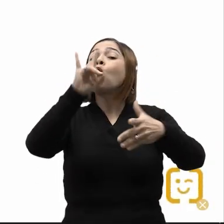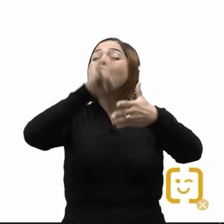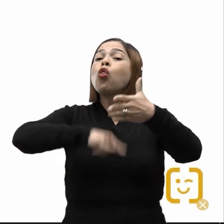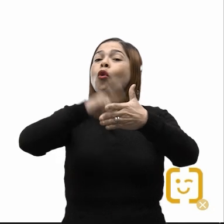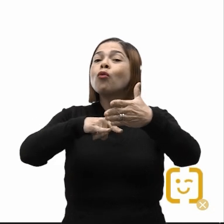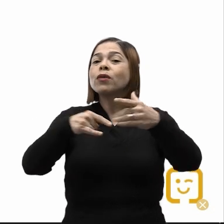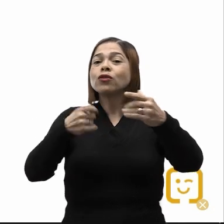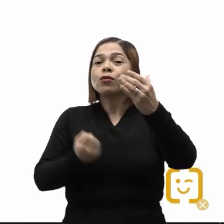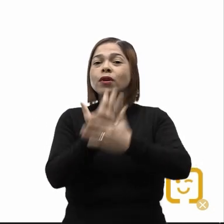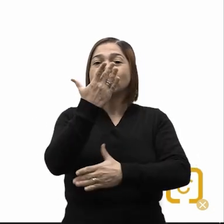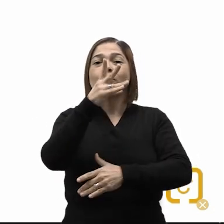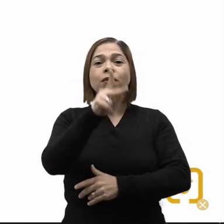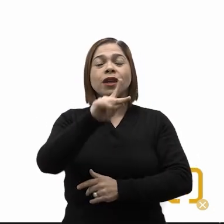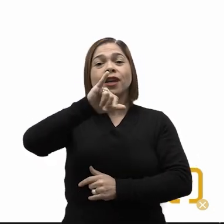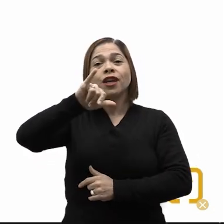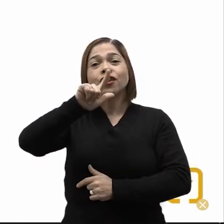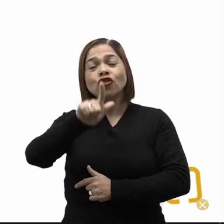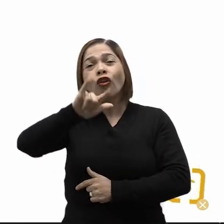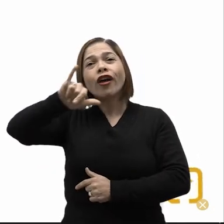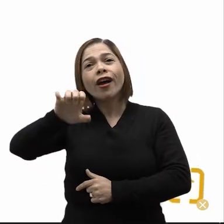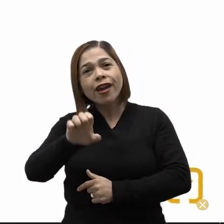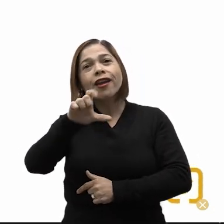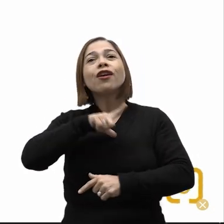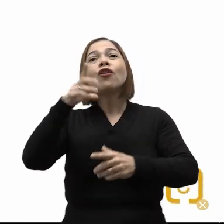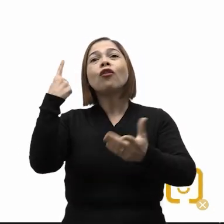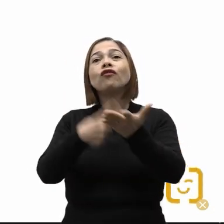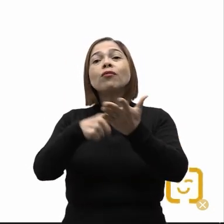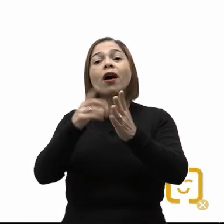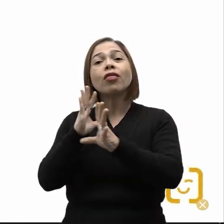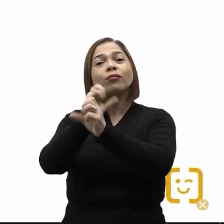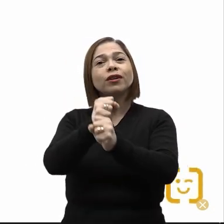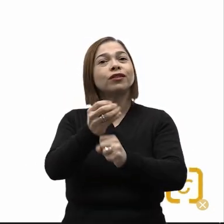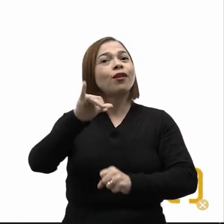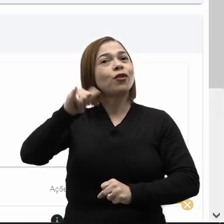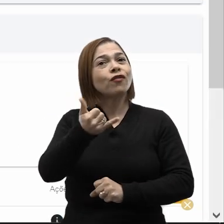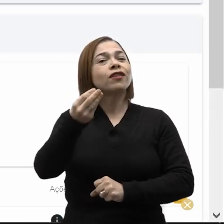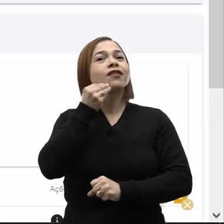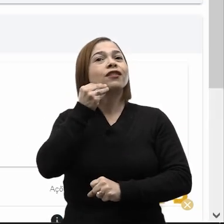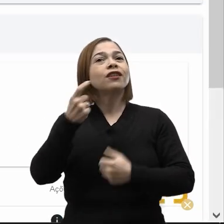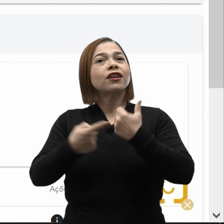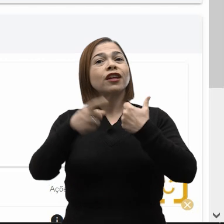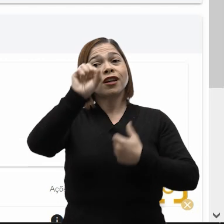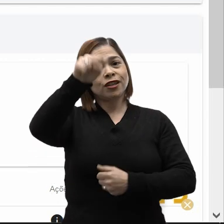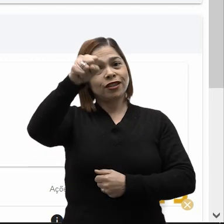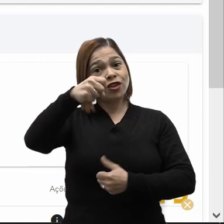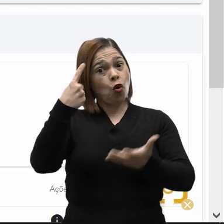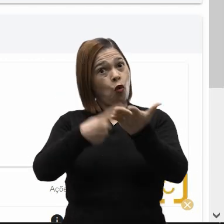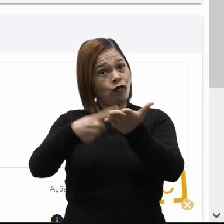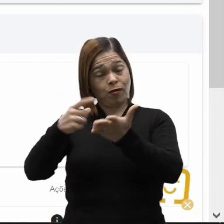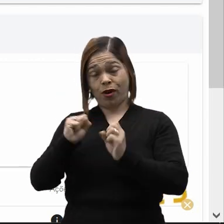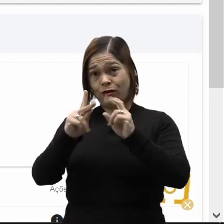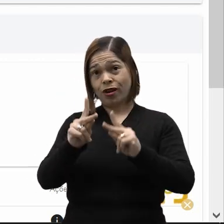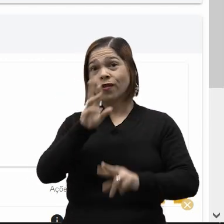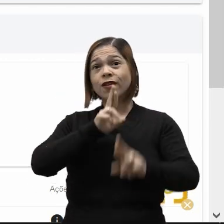para exportar os documentos gerados para o PJE. Para confirmar a juntada da pesquisa aproveitada, clique em sim